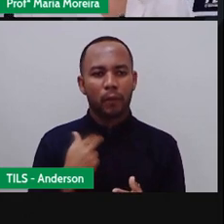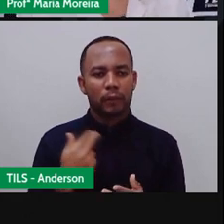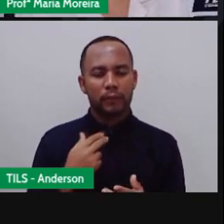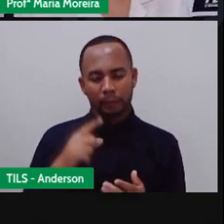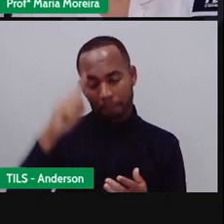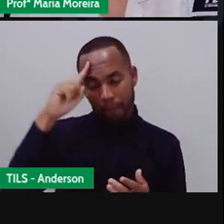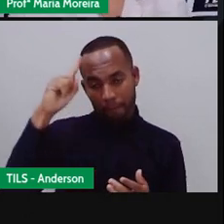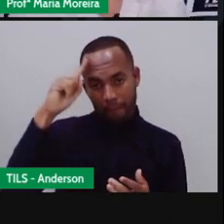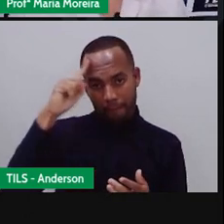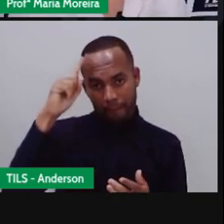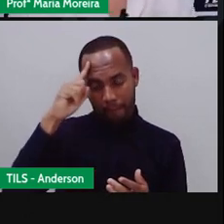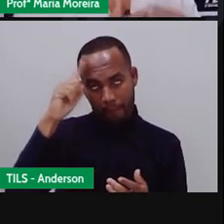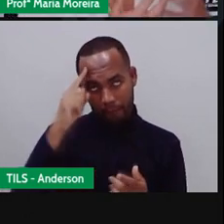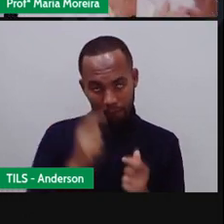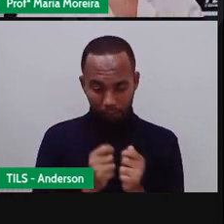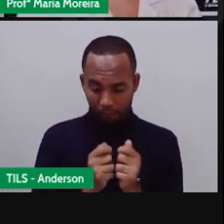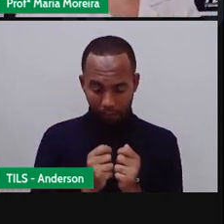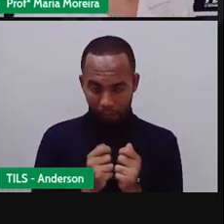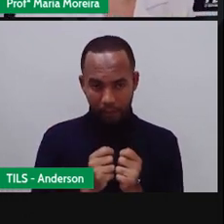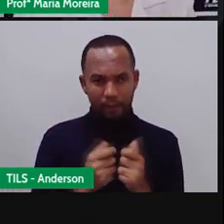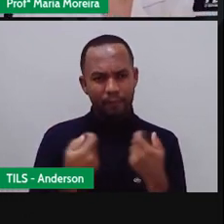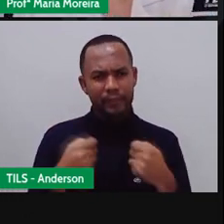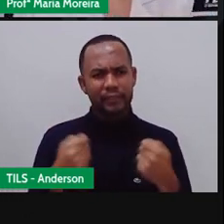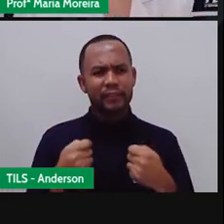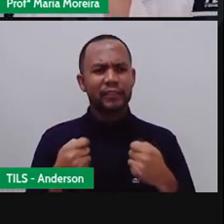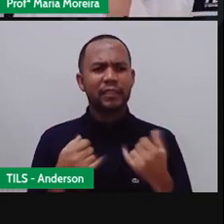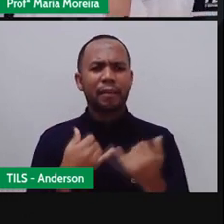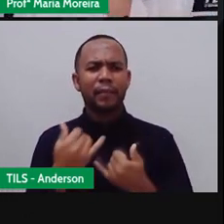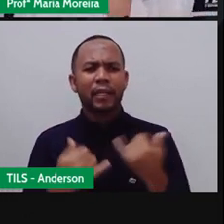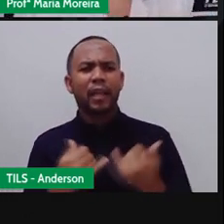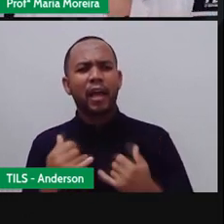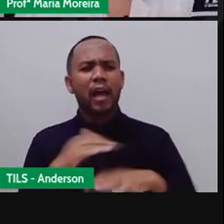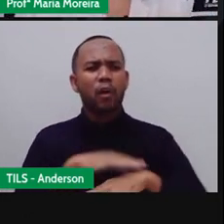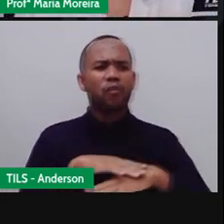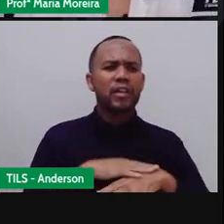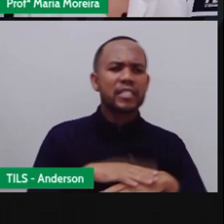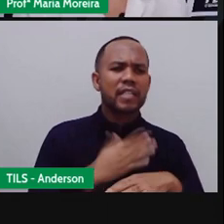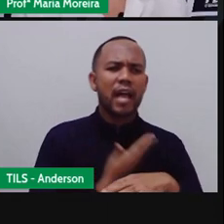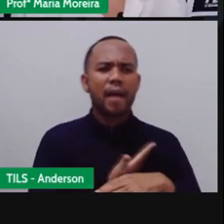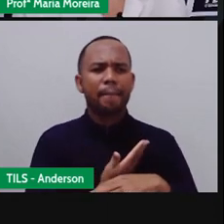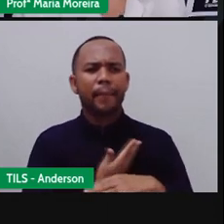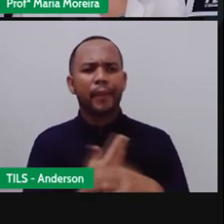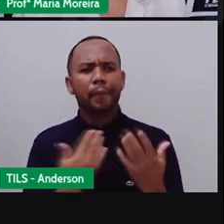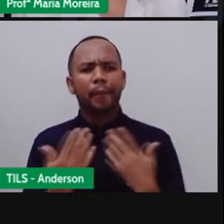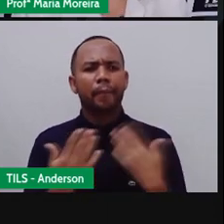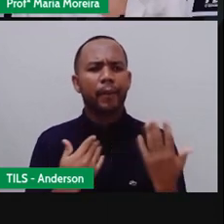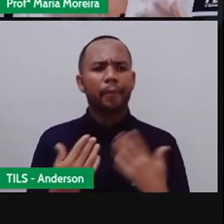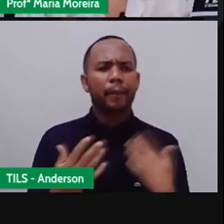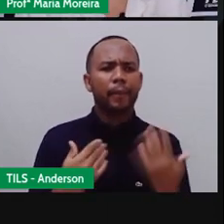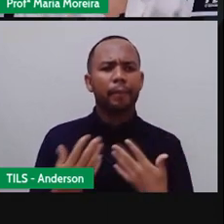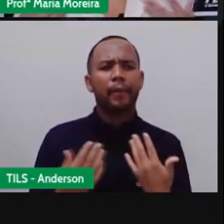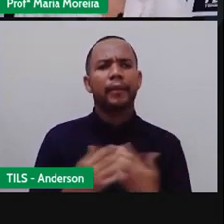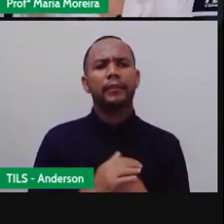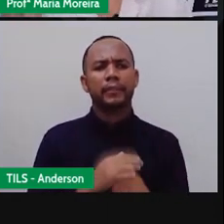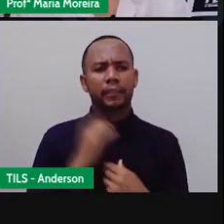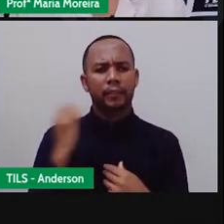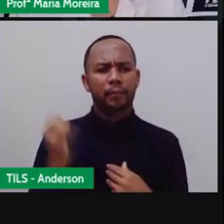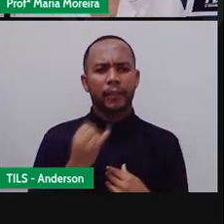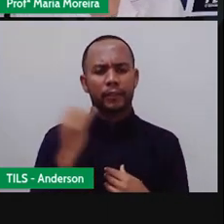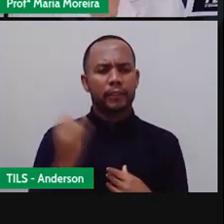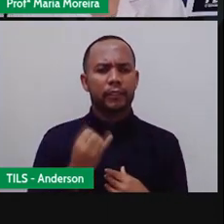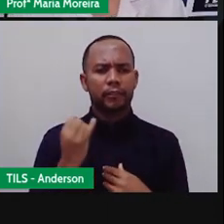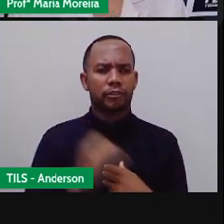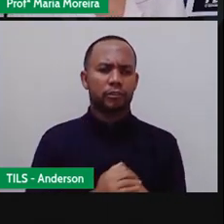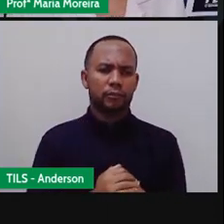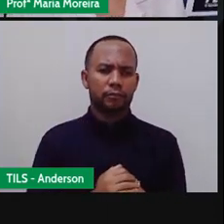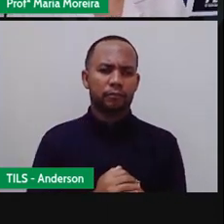brinquedinhos, para conversar com as pessoas que estão na minha casa. Por quê? Se eu passo o dia inteiro, eu deixo de fazer as